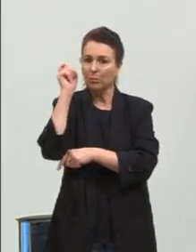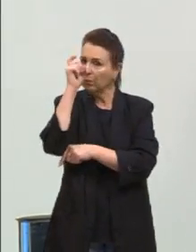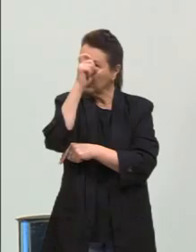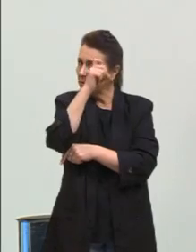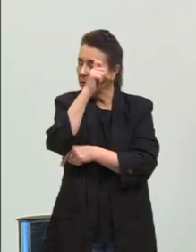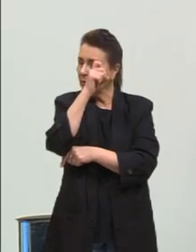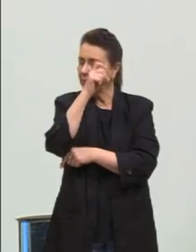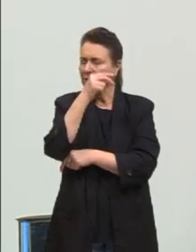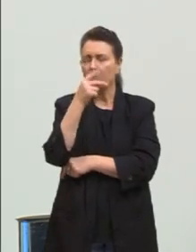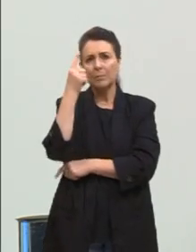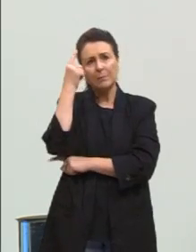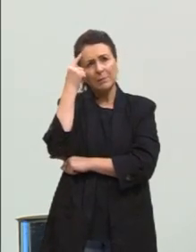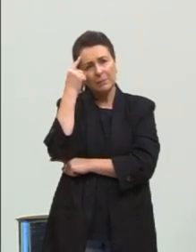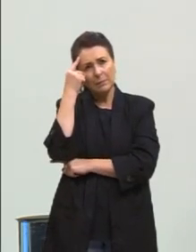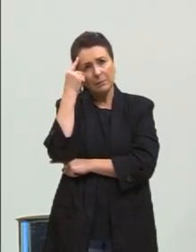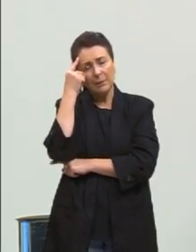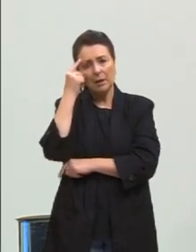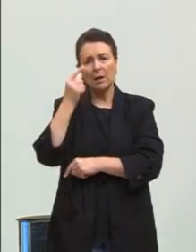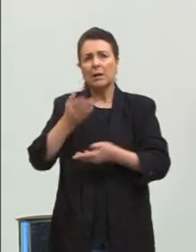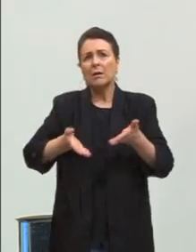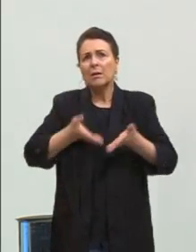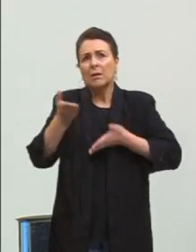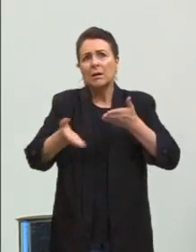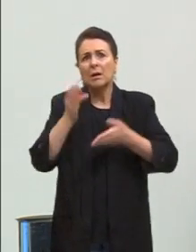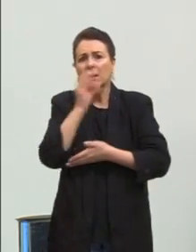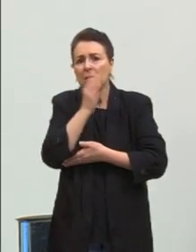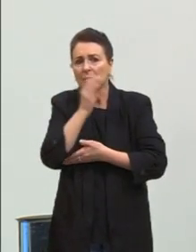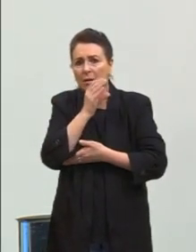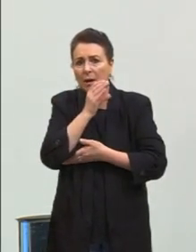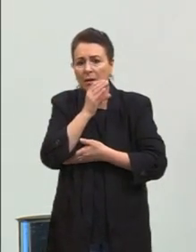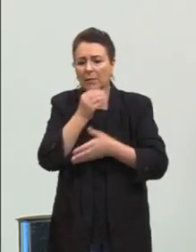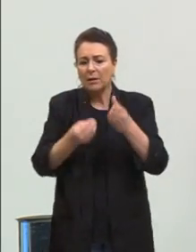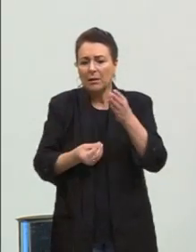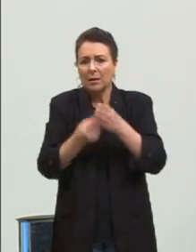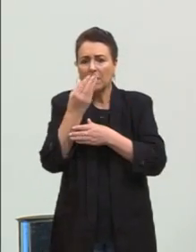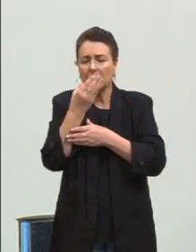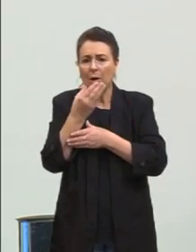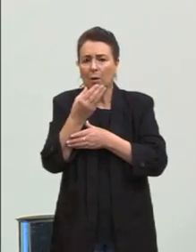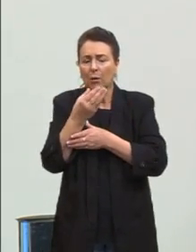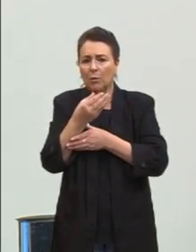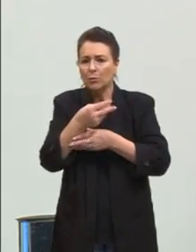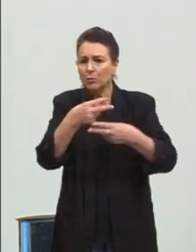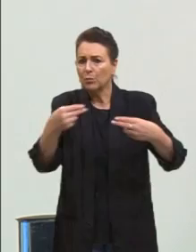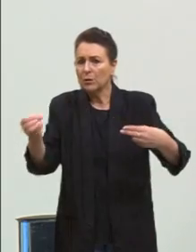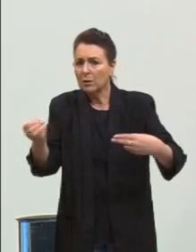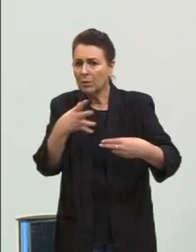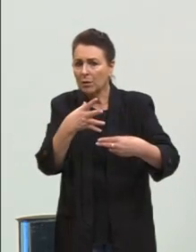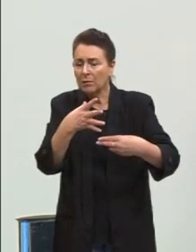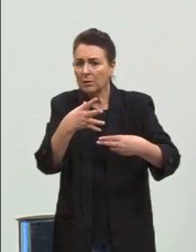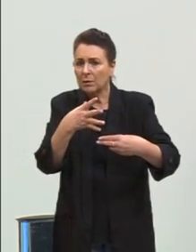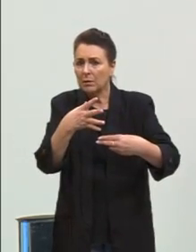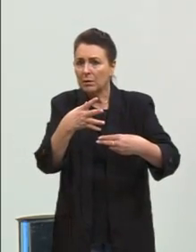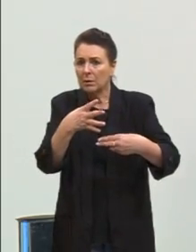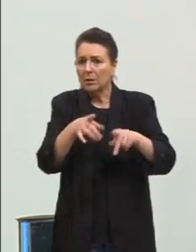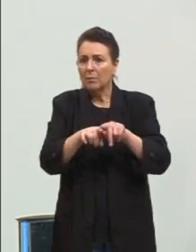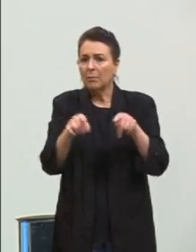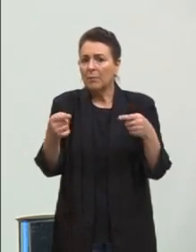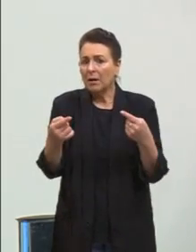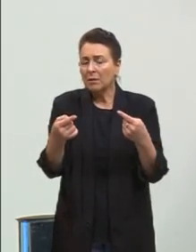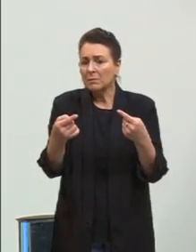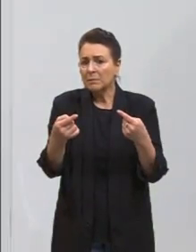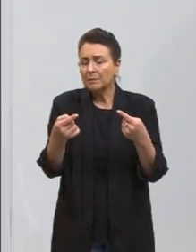pensaria, mas fomenta a velocidade, né? Exato. E isso é complicado dentro desse papel. como tu falou,